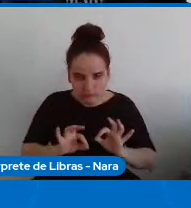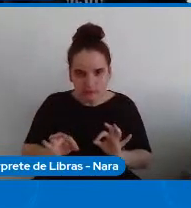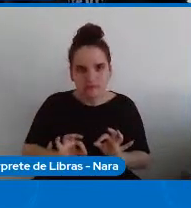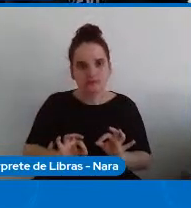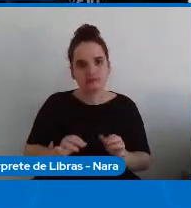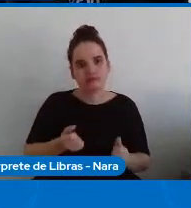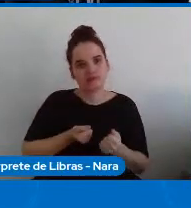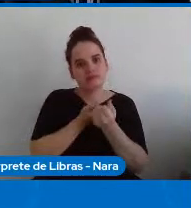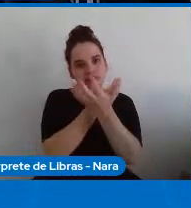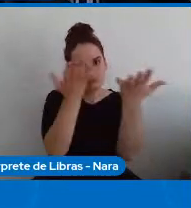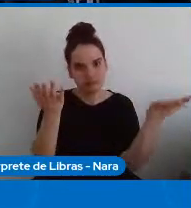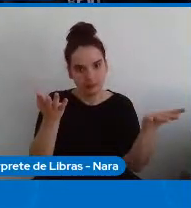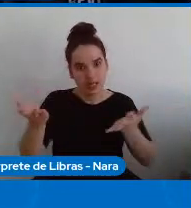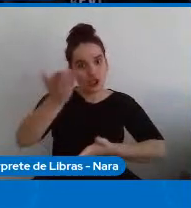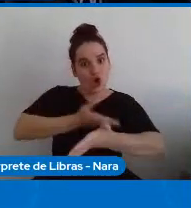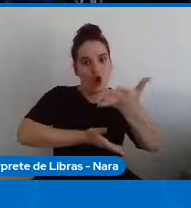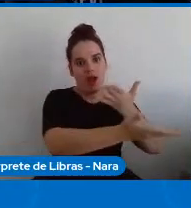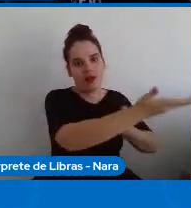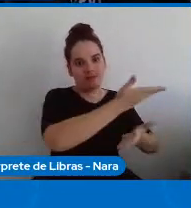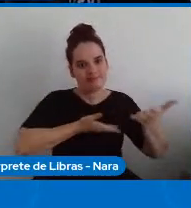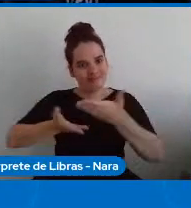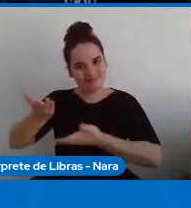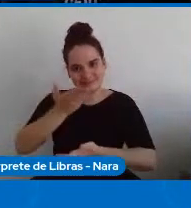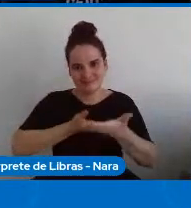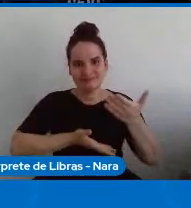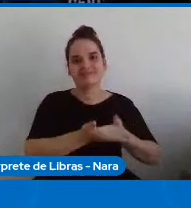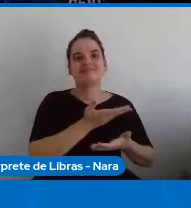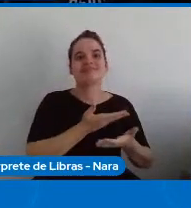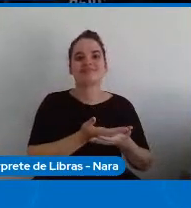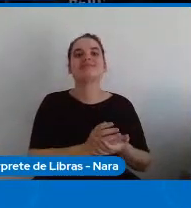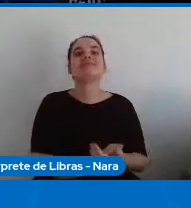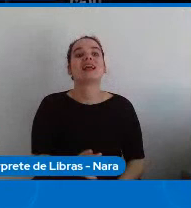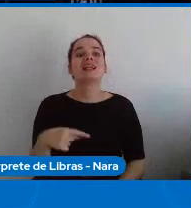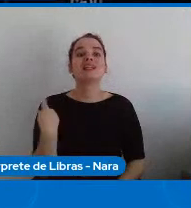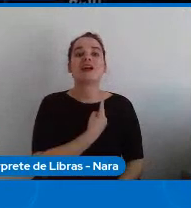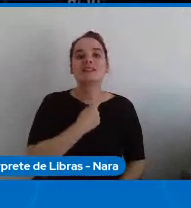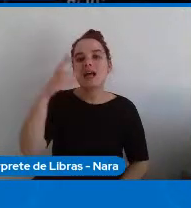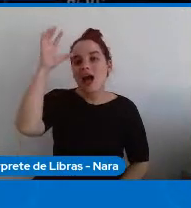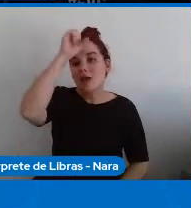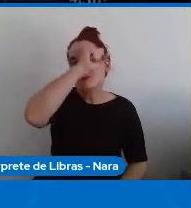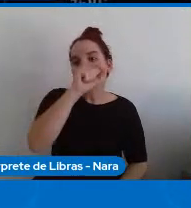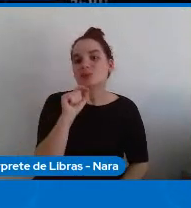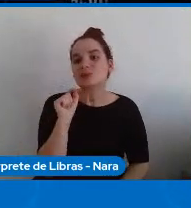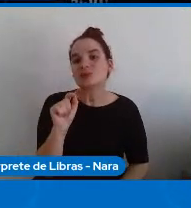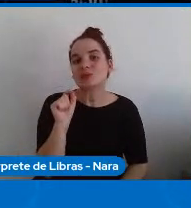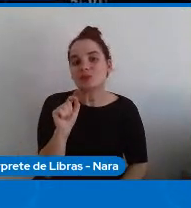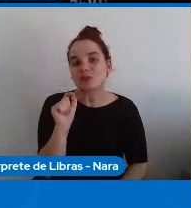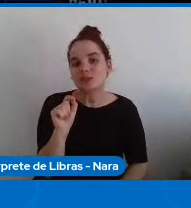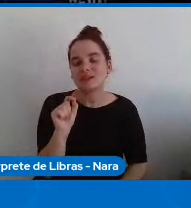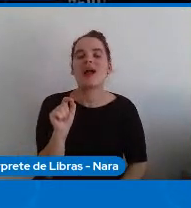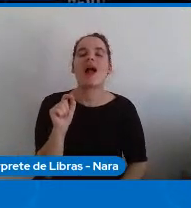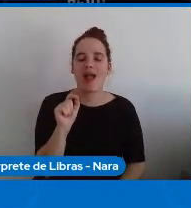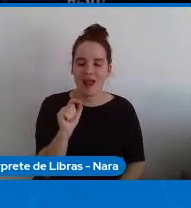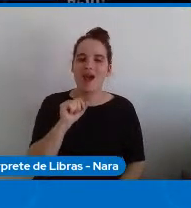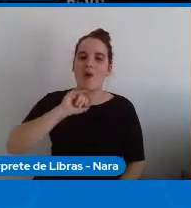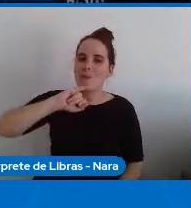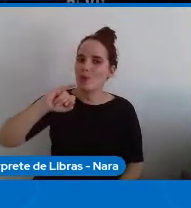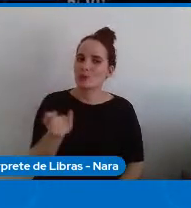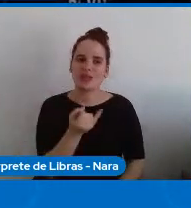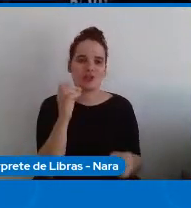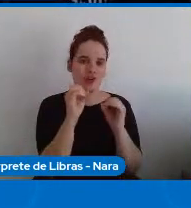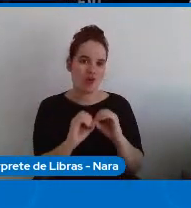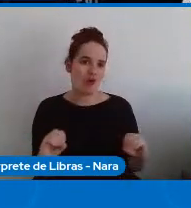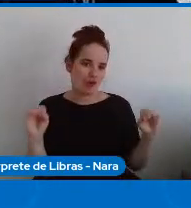para os outros e a lição que nós temos tirado é que isso é uma oportunidade ótima para as